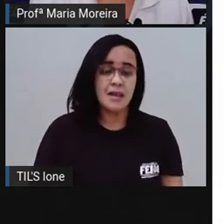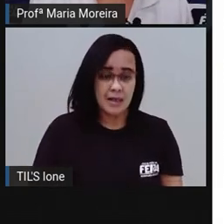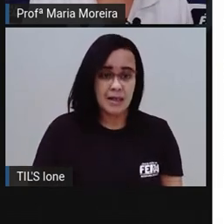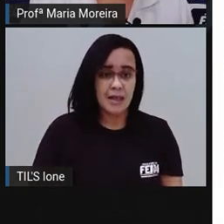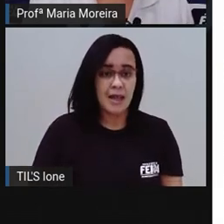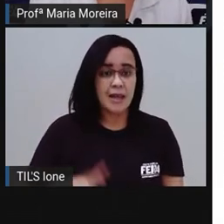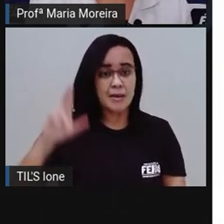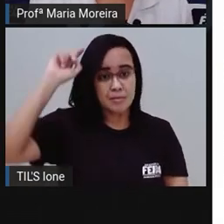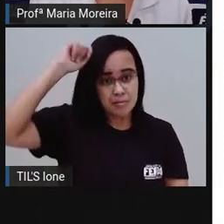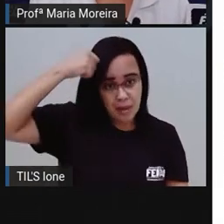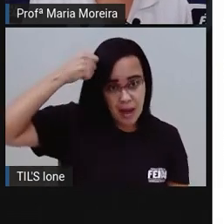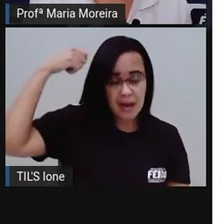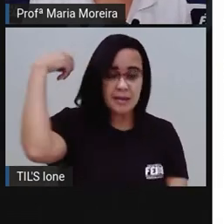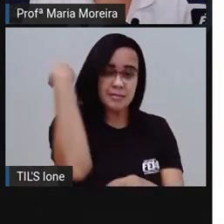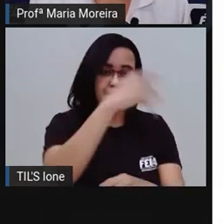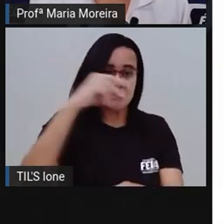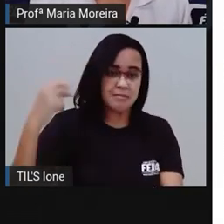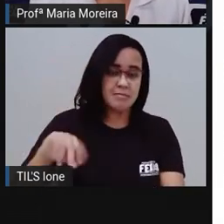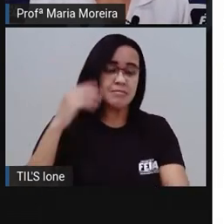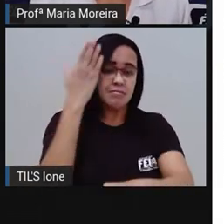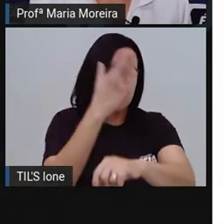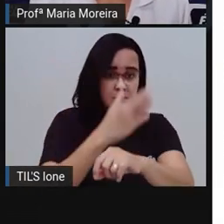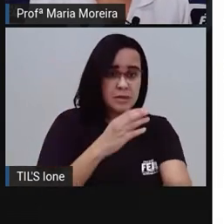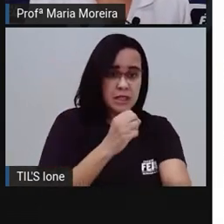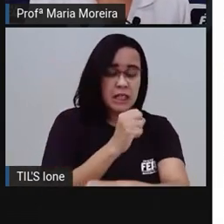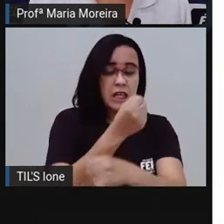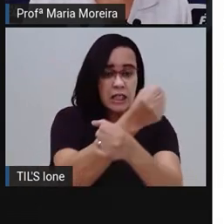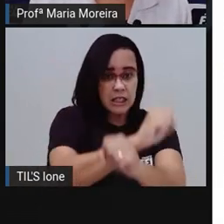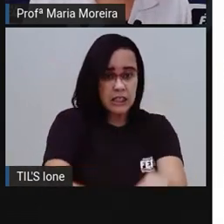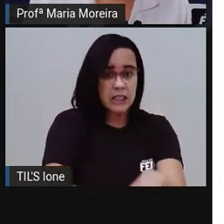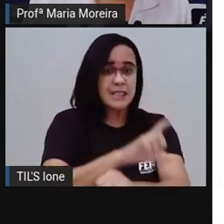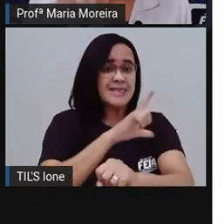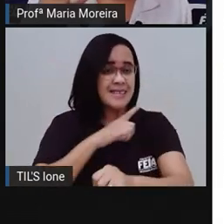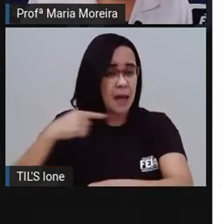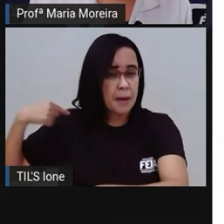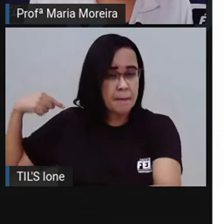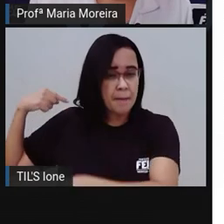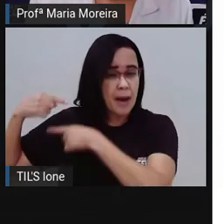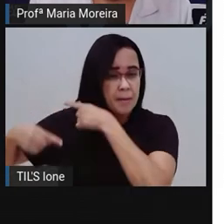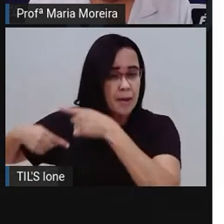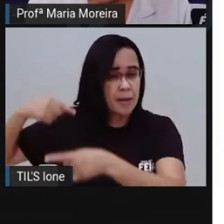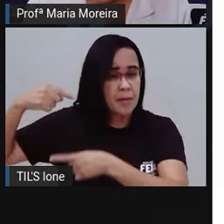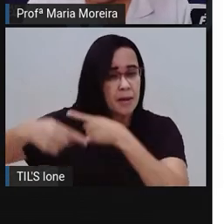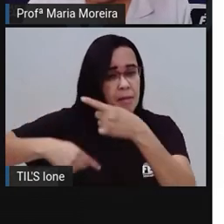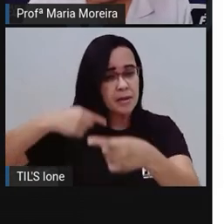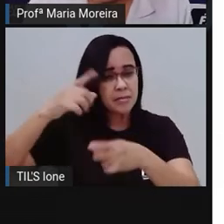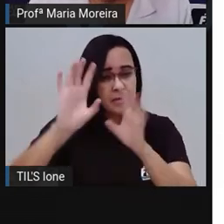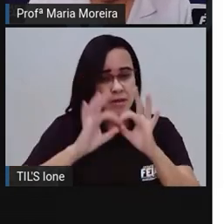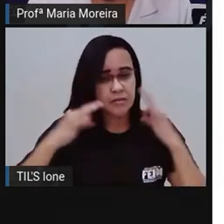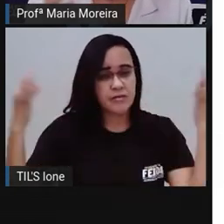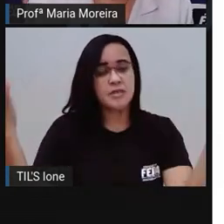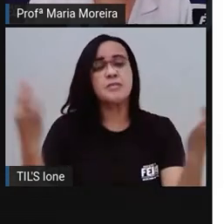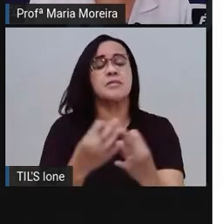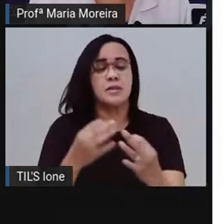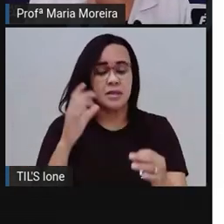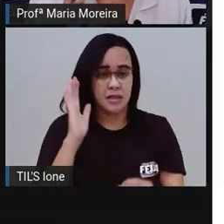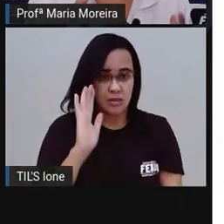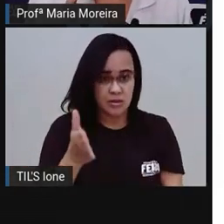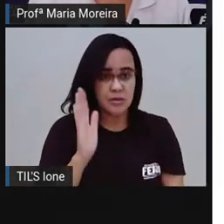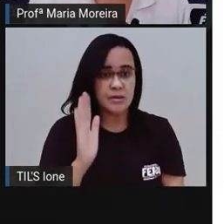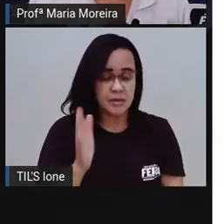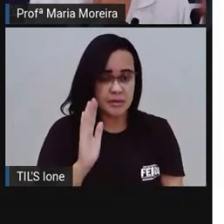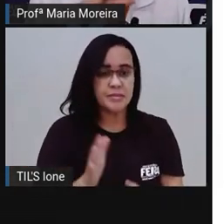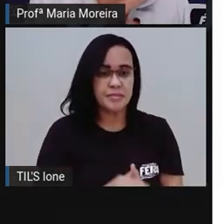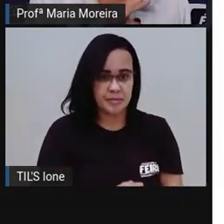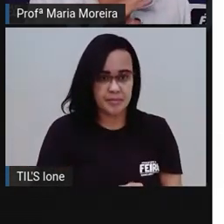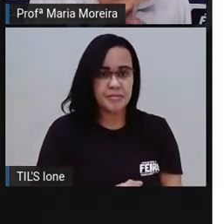Então, a minha avó negra, ela tem aí, se eu não me engano, os pais dela, agora eu não